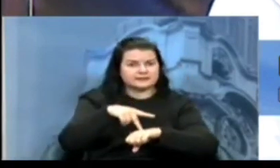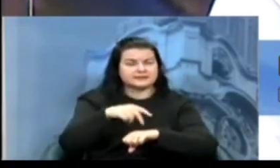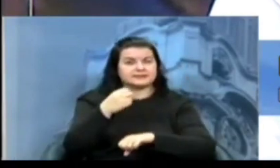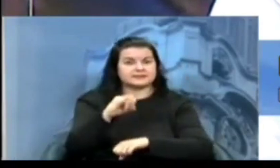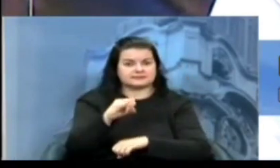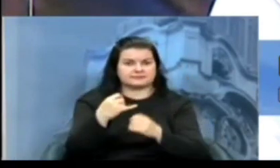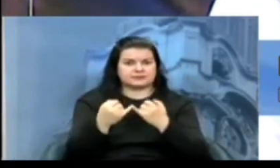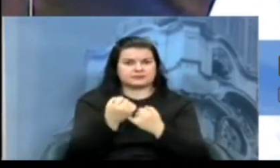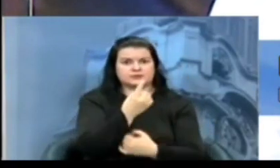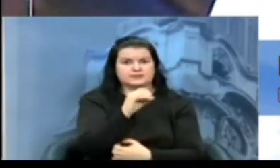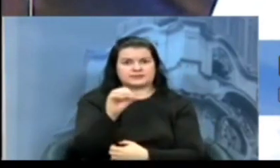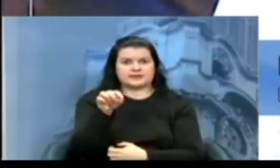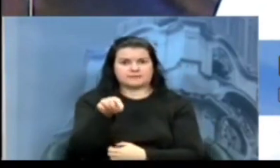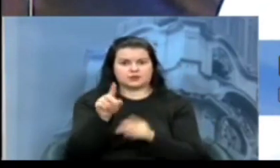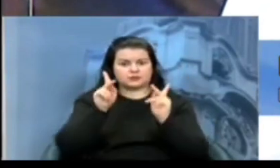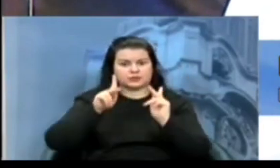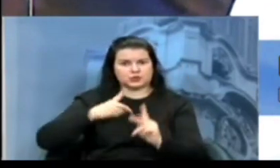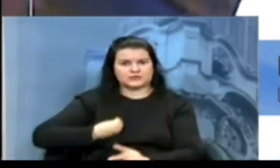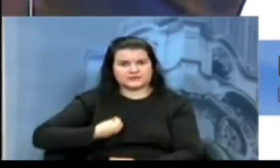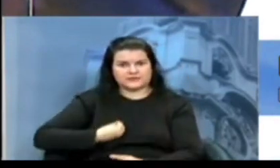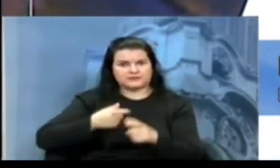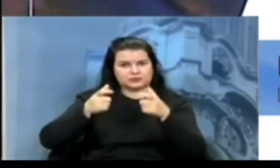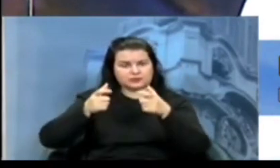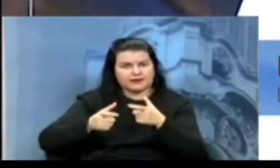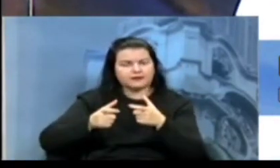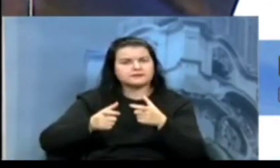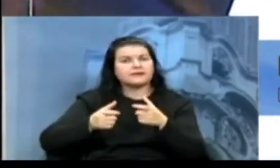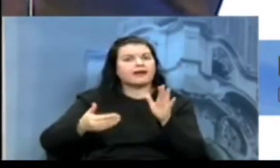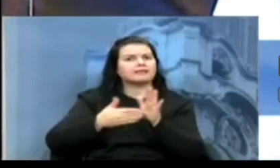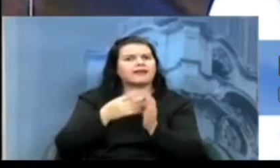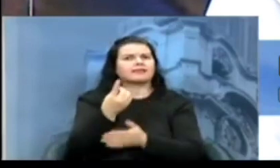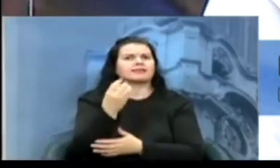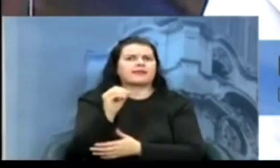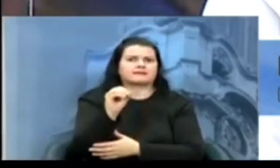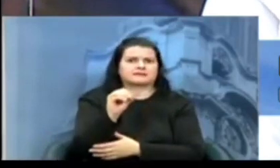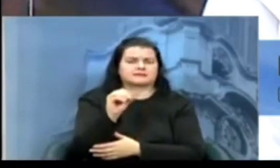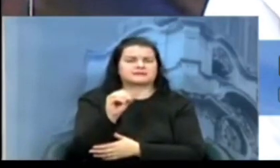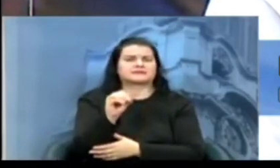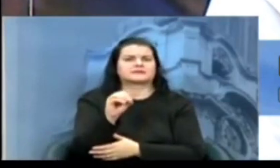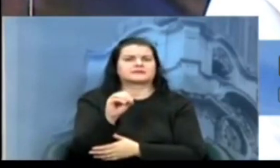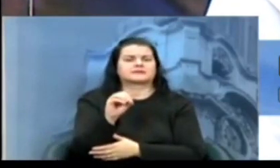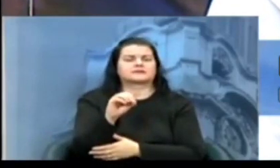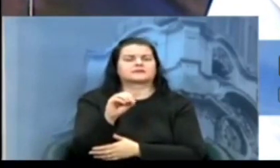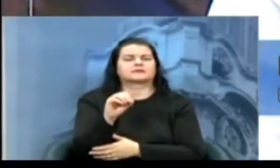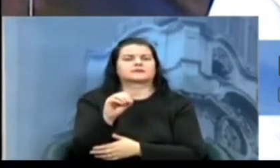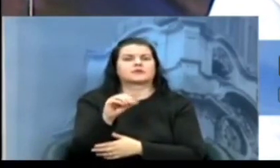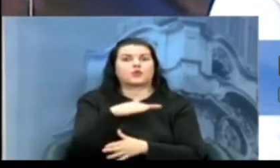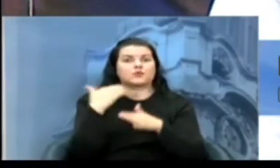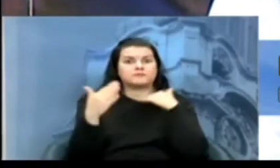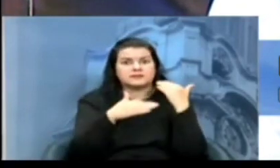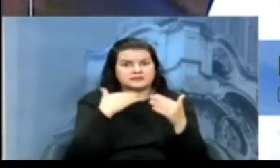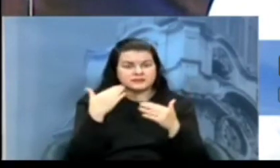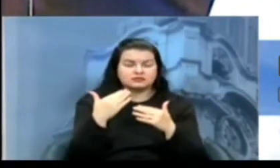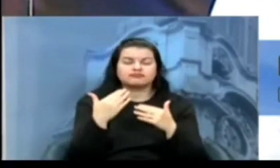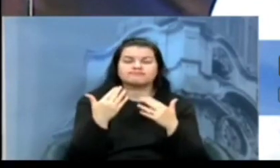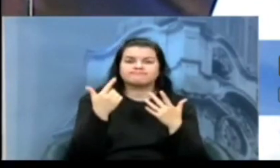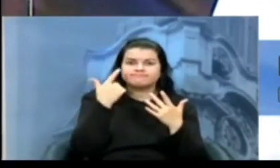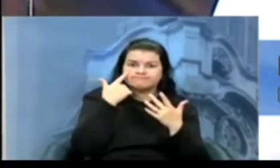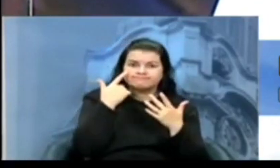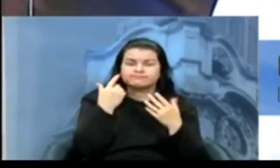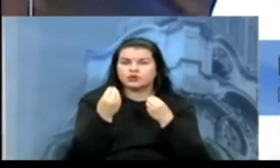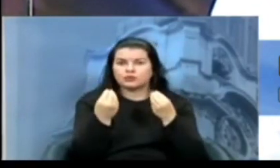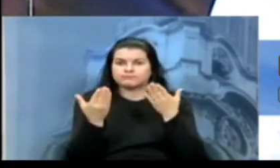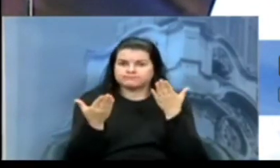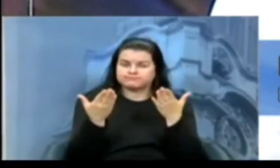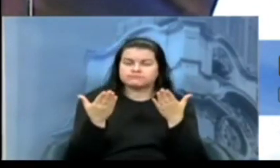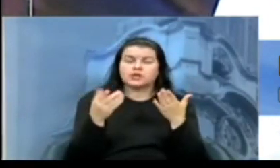habitantes. Infelizmente, o Brasil ainda se encontra longe de atingir esta equação. Mas o Rio